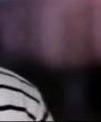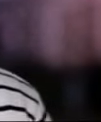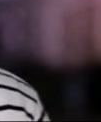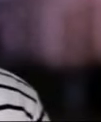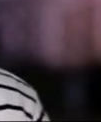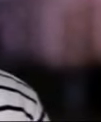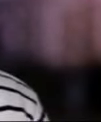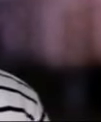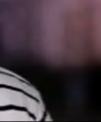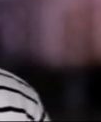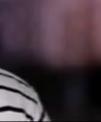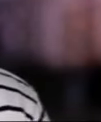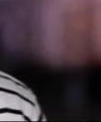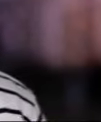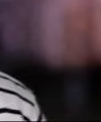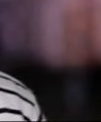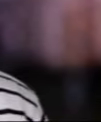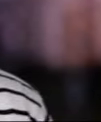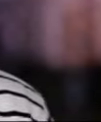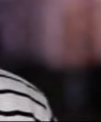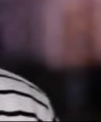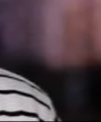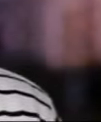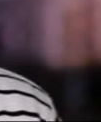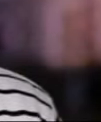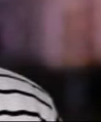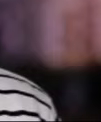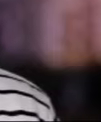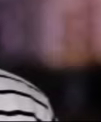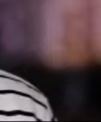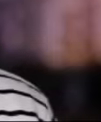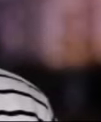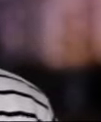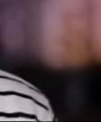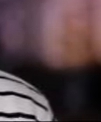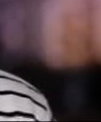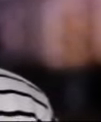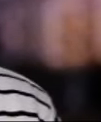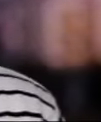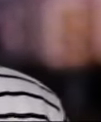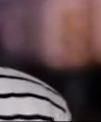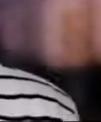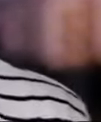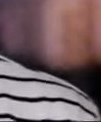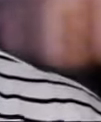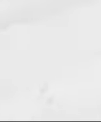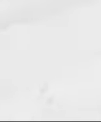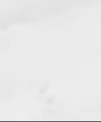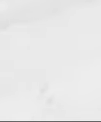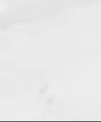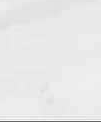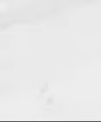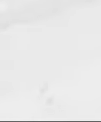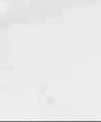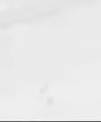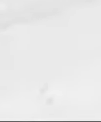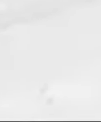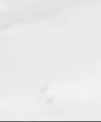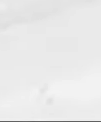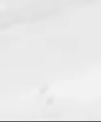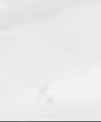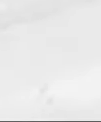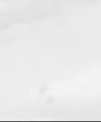capacitá-los para um exercício profissional. Bem-vindos à Universidade Federal de Berlândia. Comunica